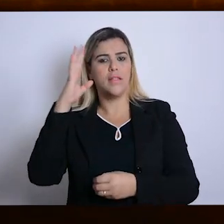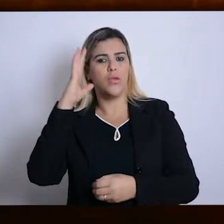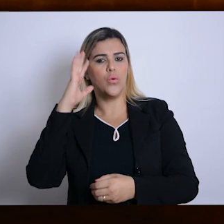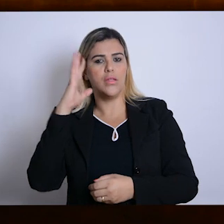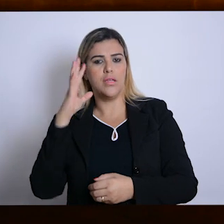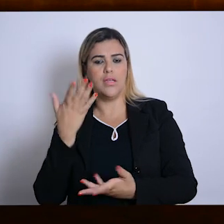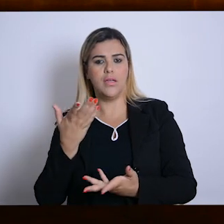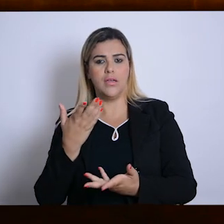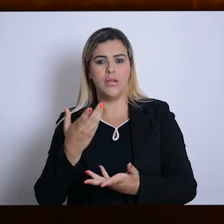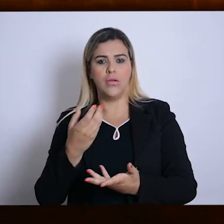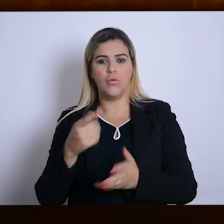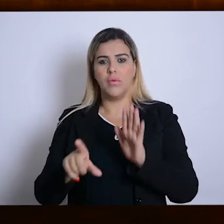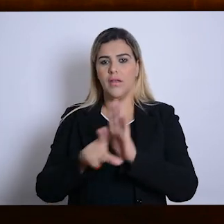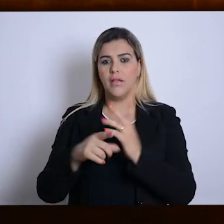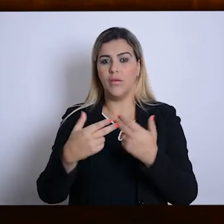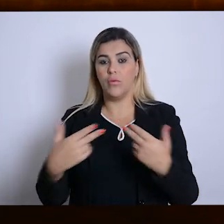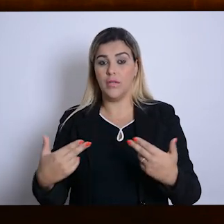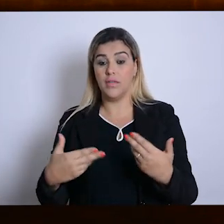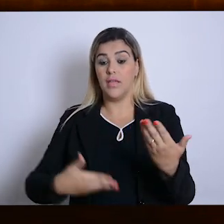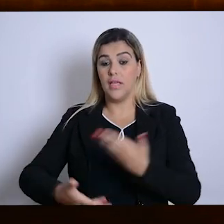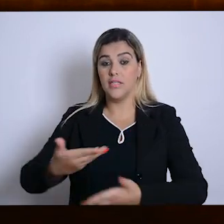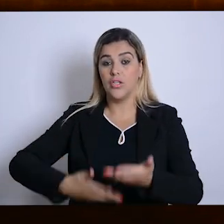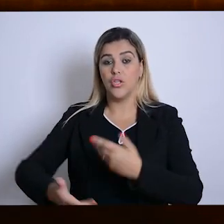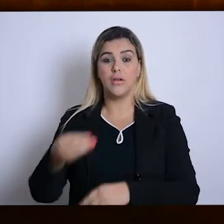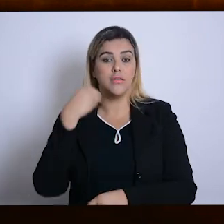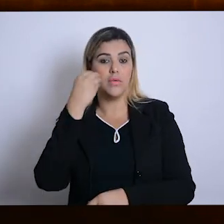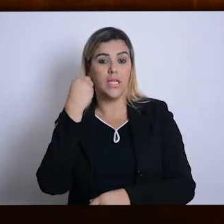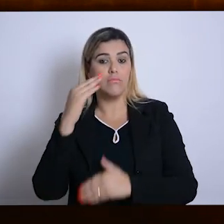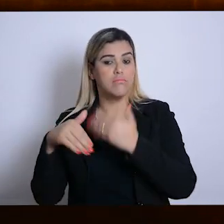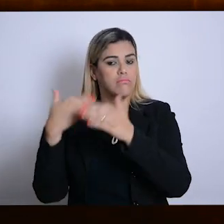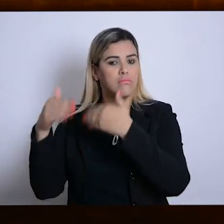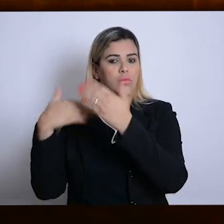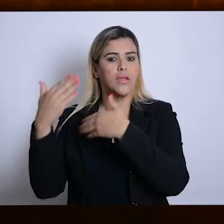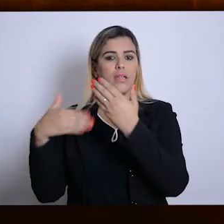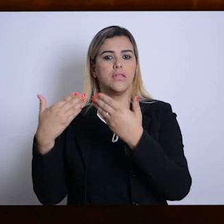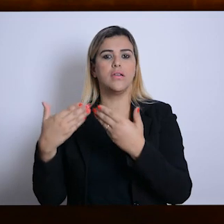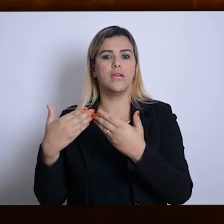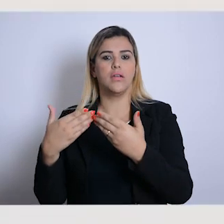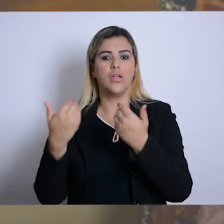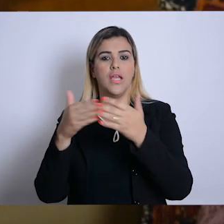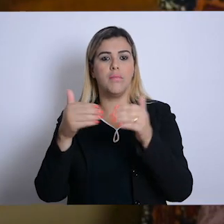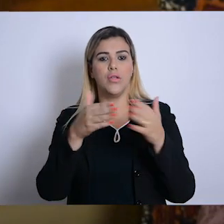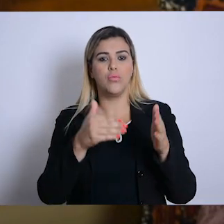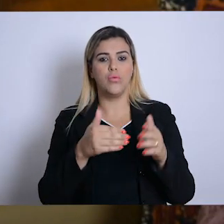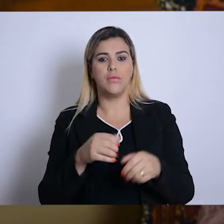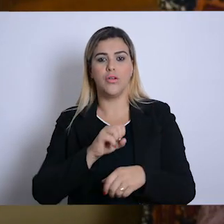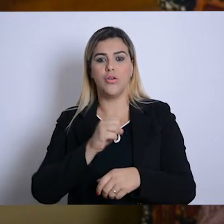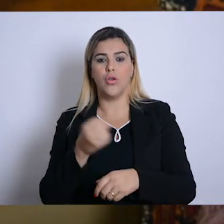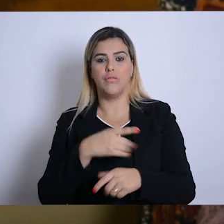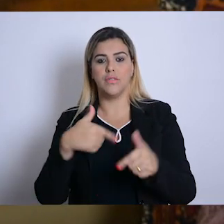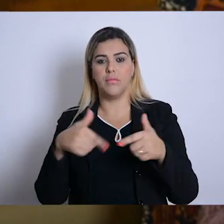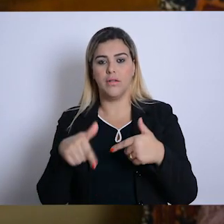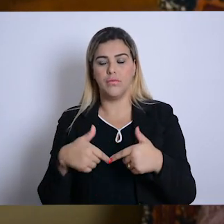E essa troca de experiência que foi fazendo o crescimento do campo e a abertura de novos cenários de atuação. E